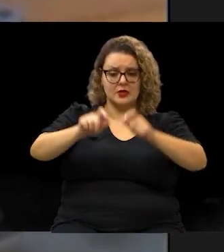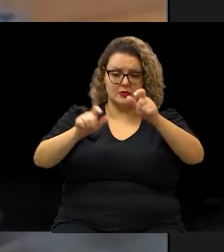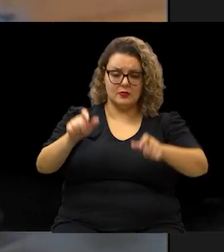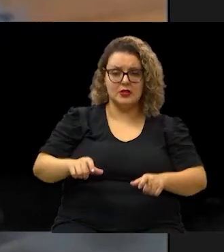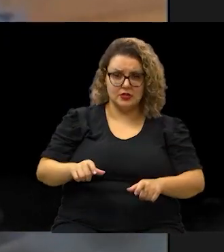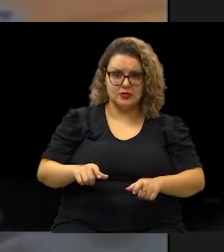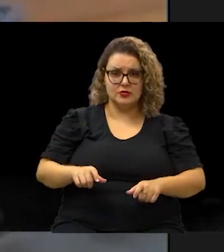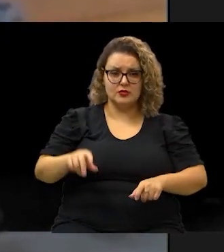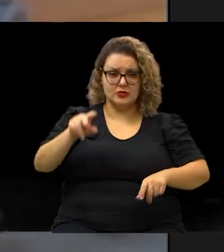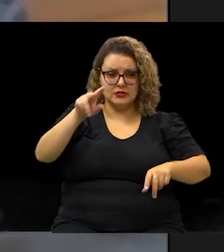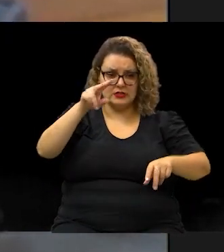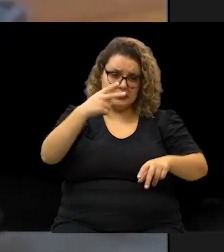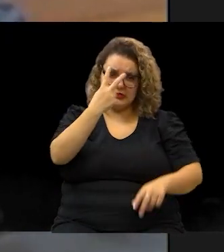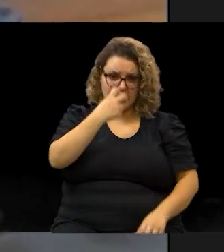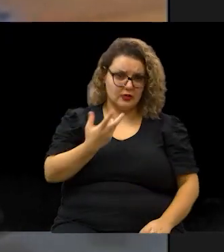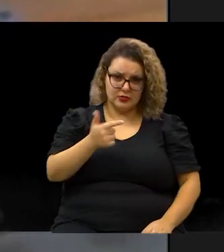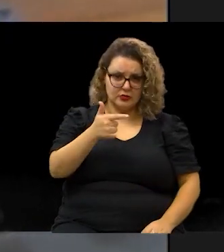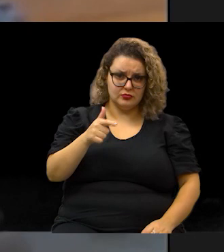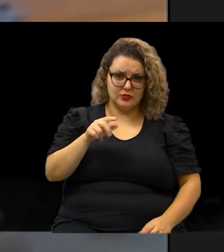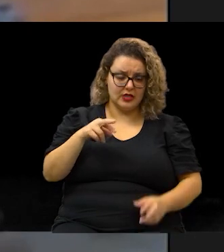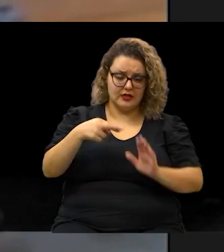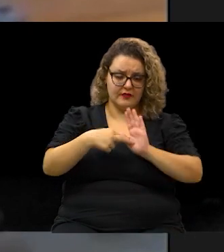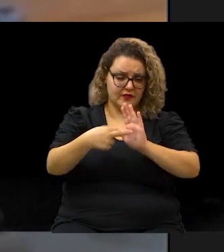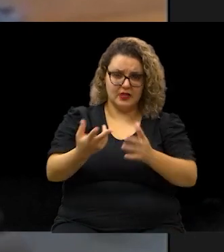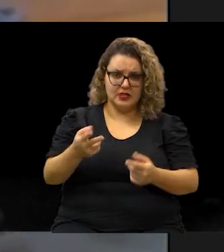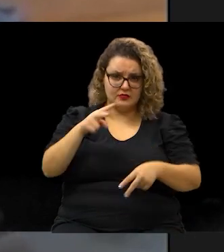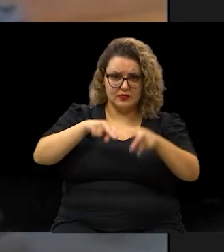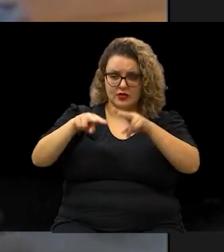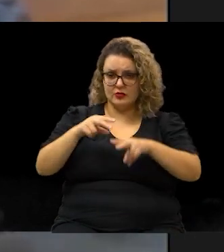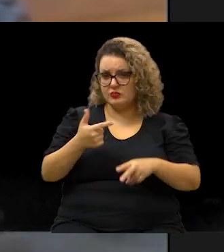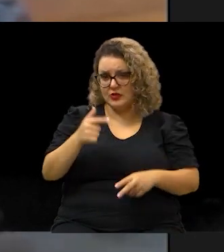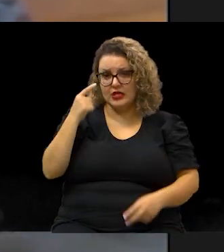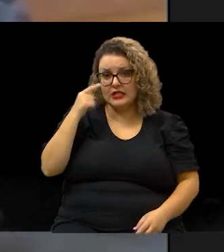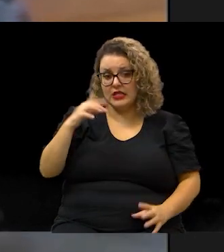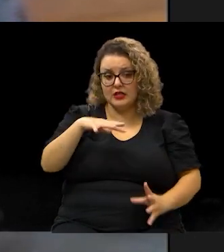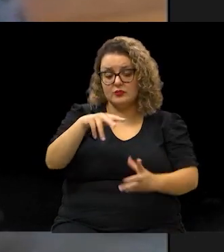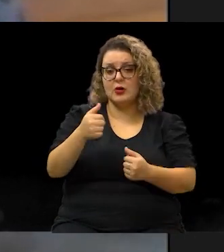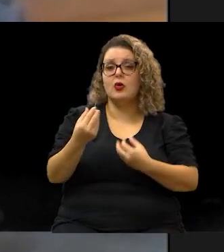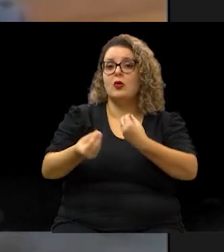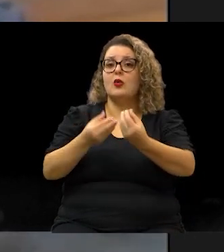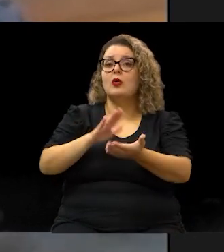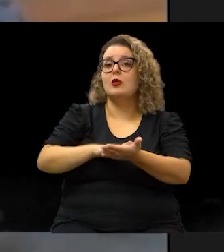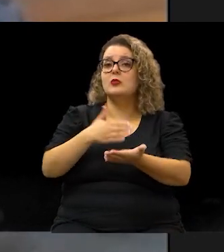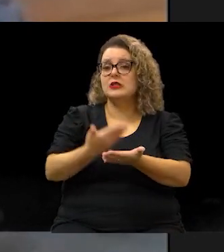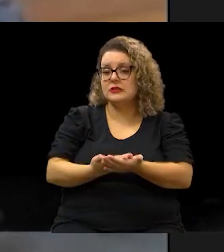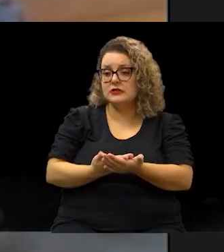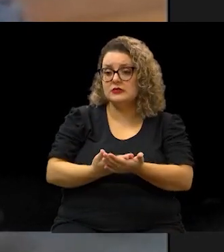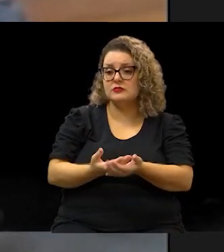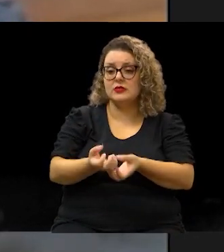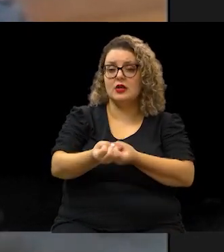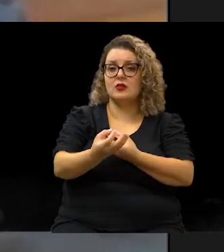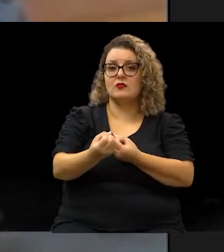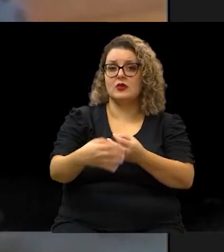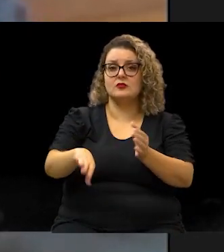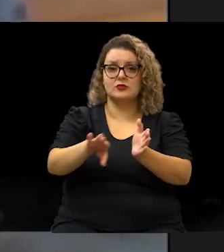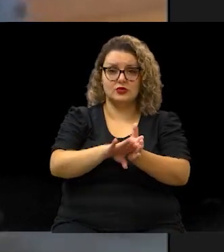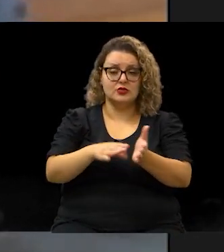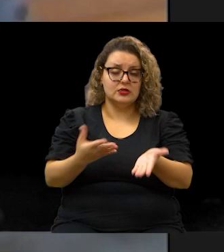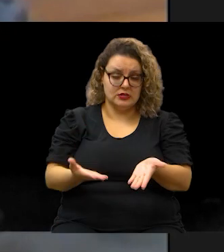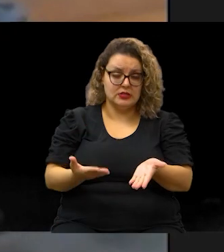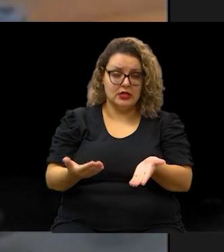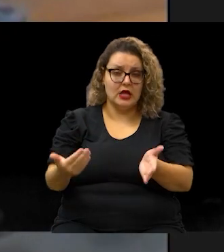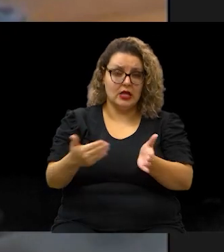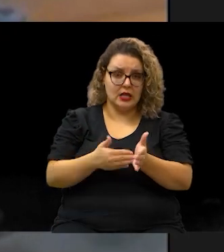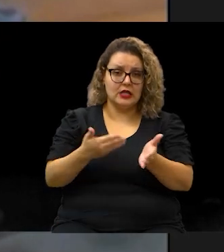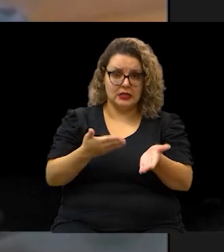visuais para a concepção do mundo, como é que ele interpreta as informações que chegam até